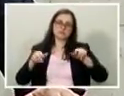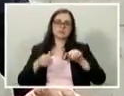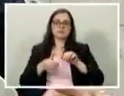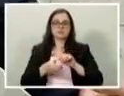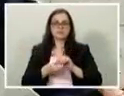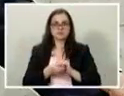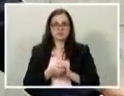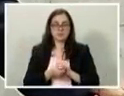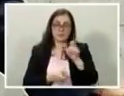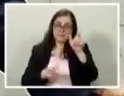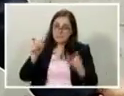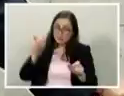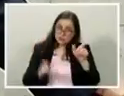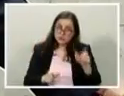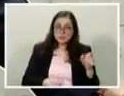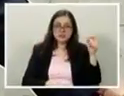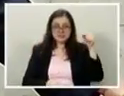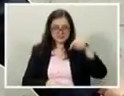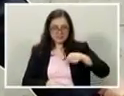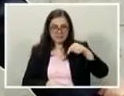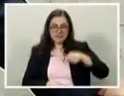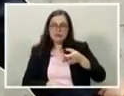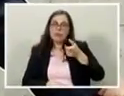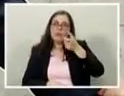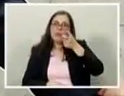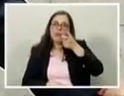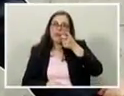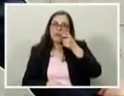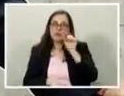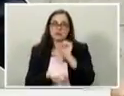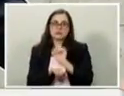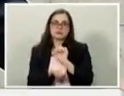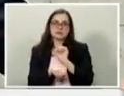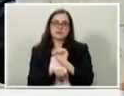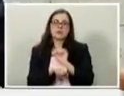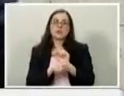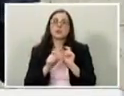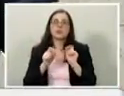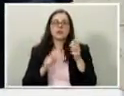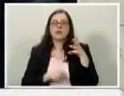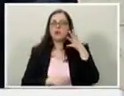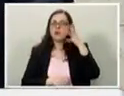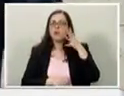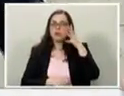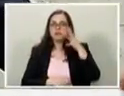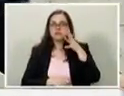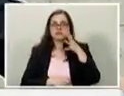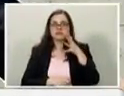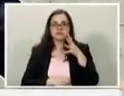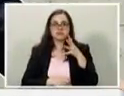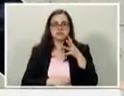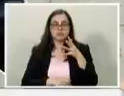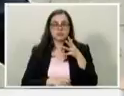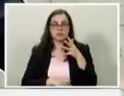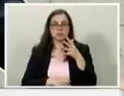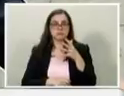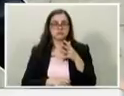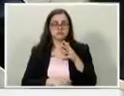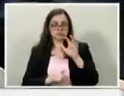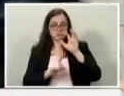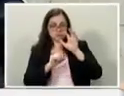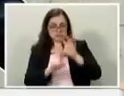Demais pessoas que estão aqui observando e esperando, depois de um discurso enfático do vereador João Jorge,